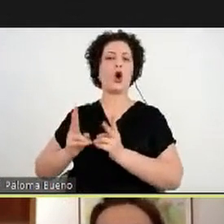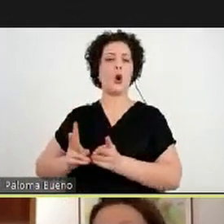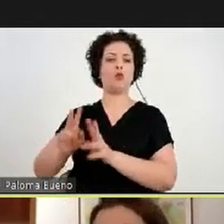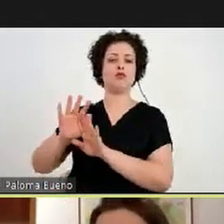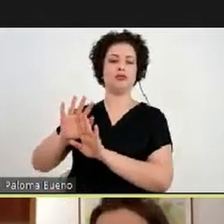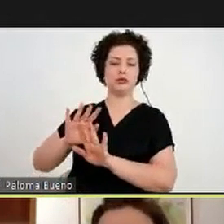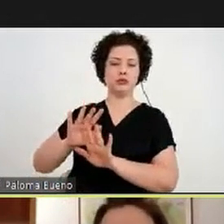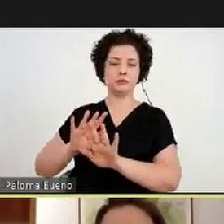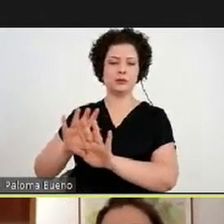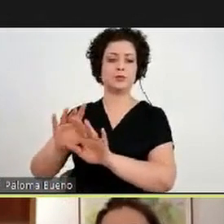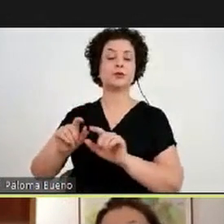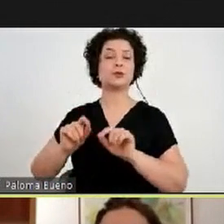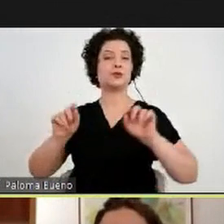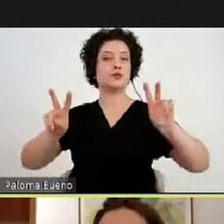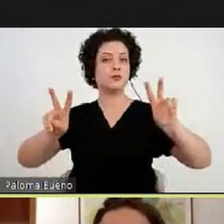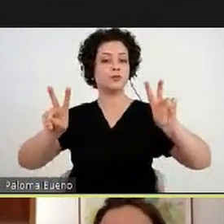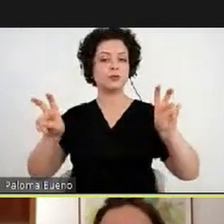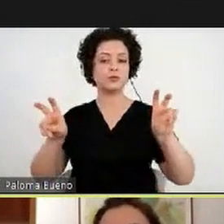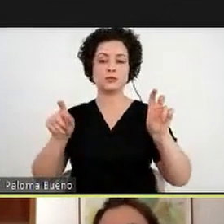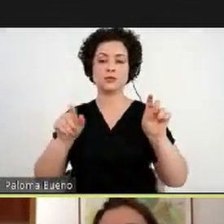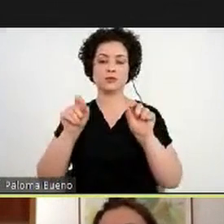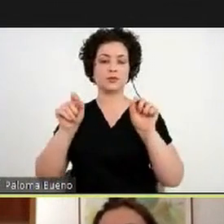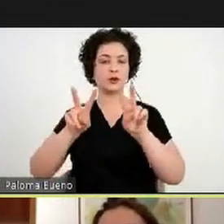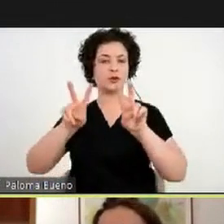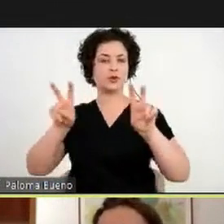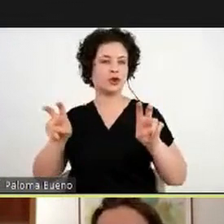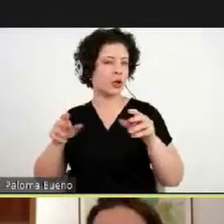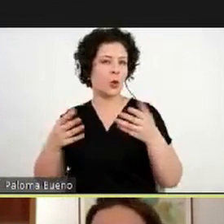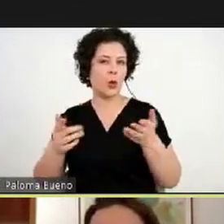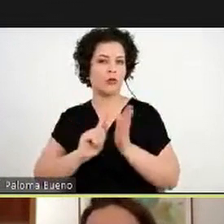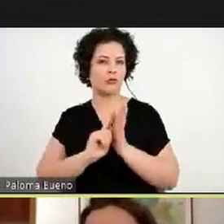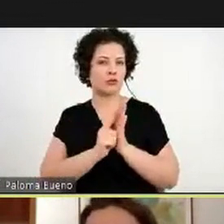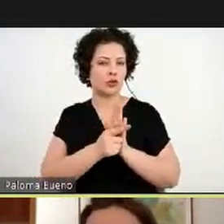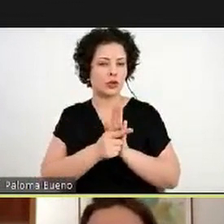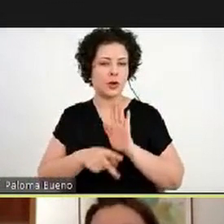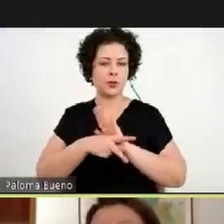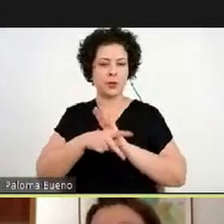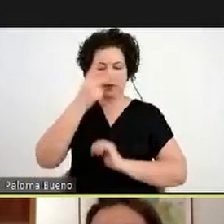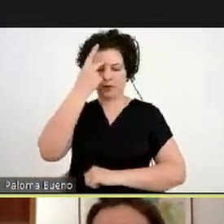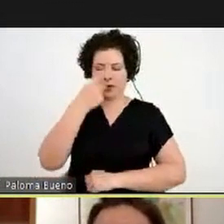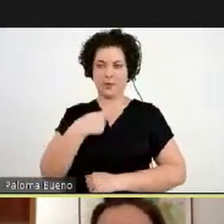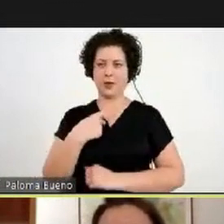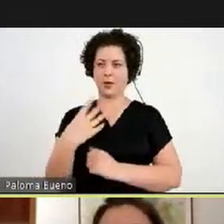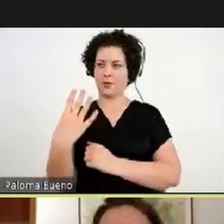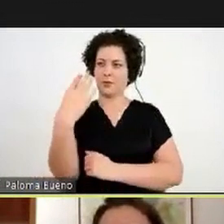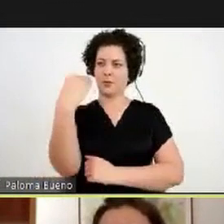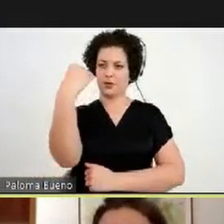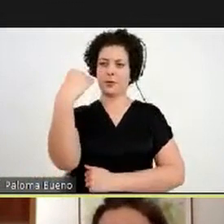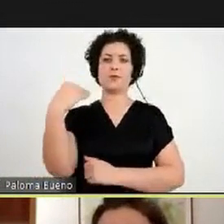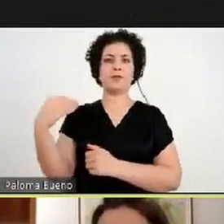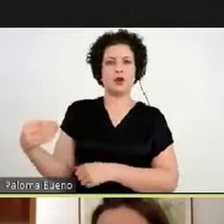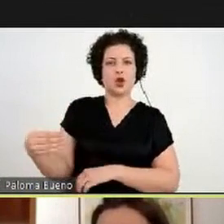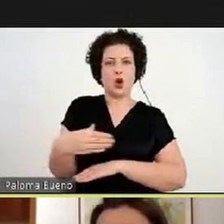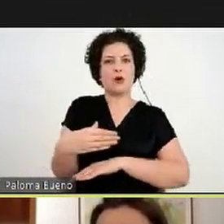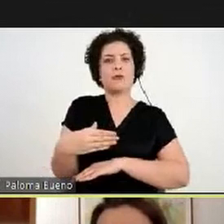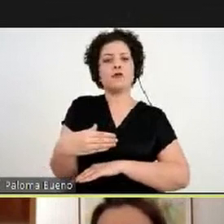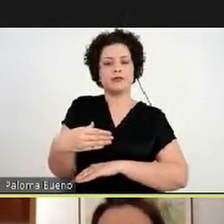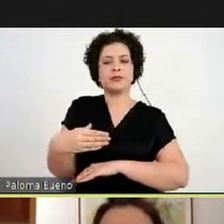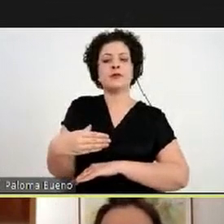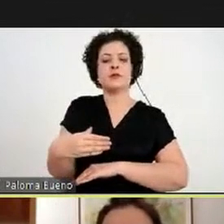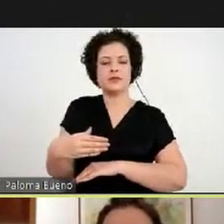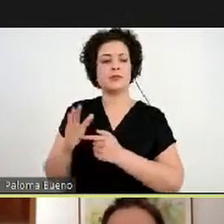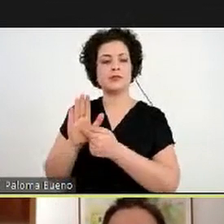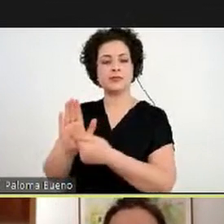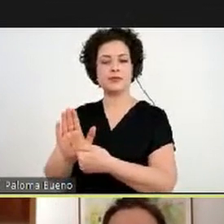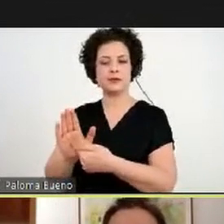uma temática, o gênero autorretrato e retratos modernos são aqui apresentados